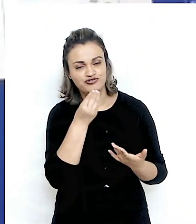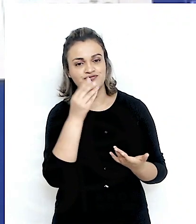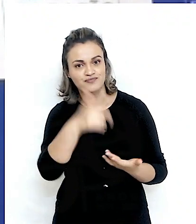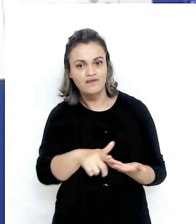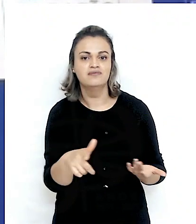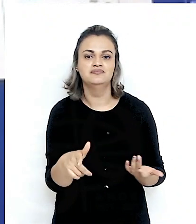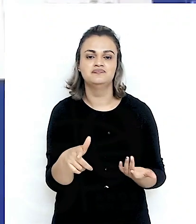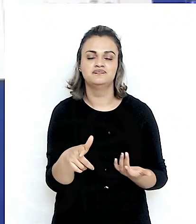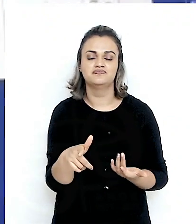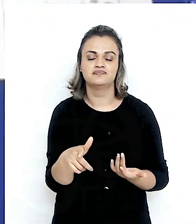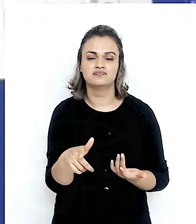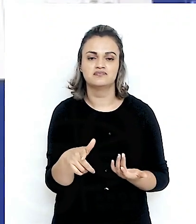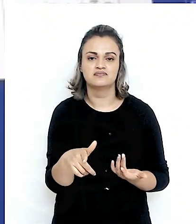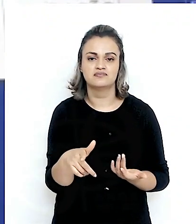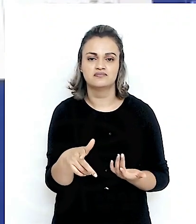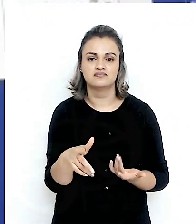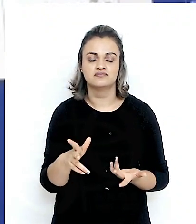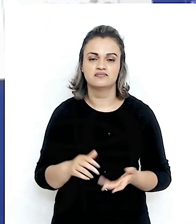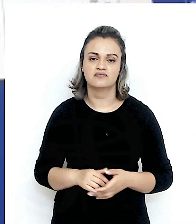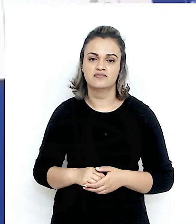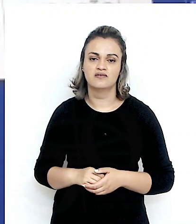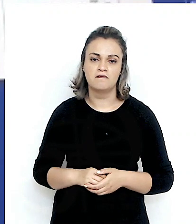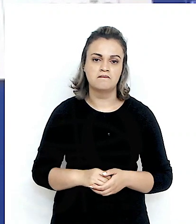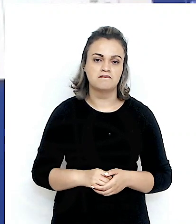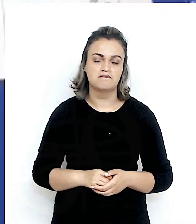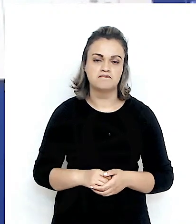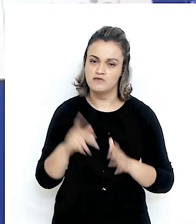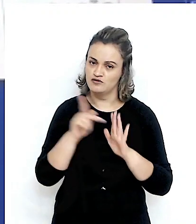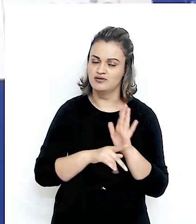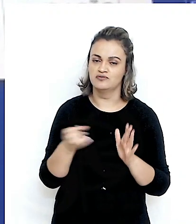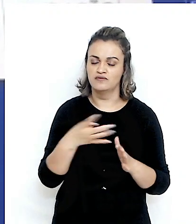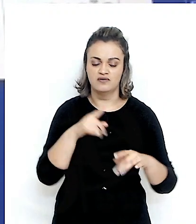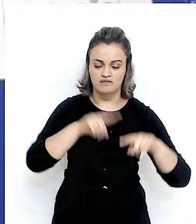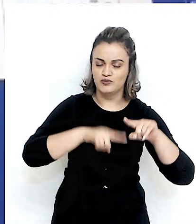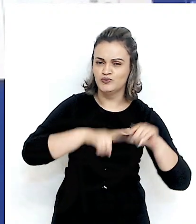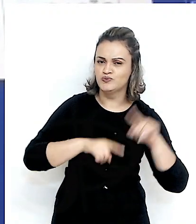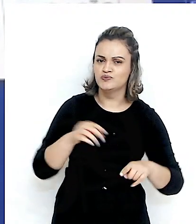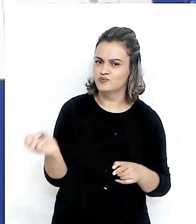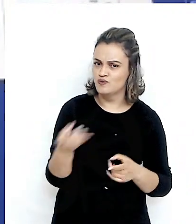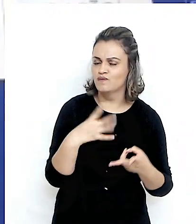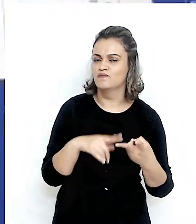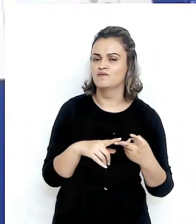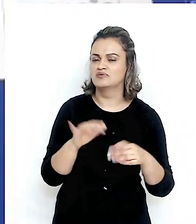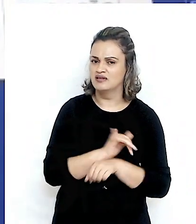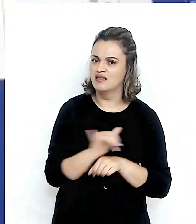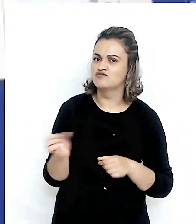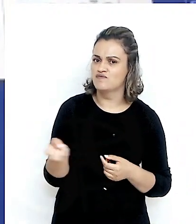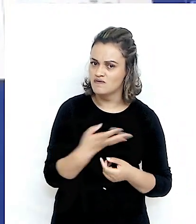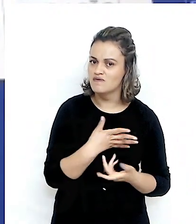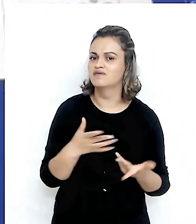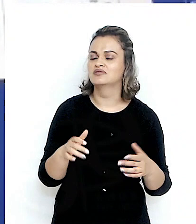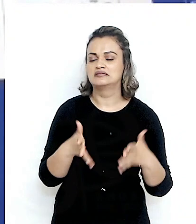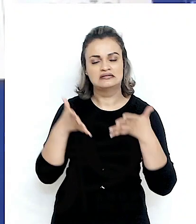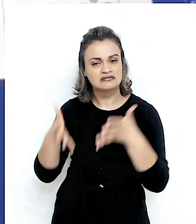âmbito dessa Global Food Value Chain com o Japão, pensando em novos produtos, novas modalidades, né, de integração